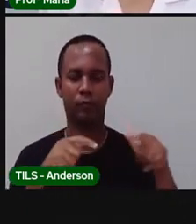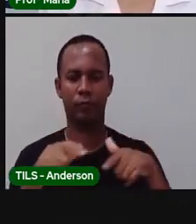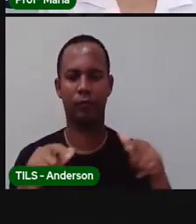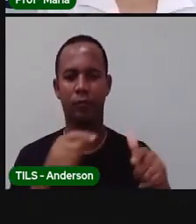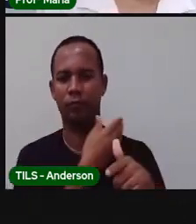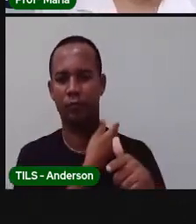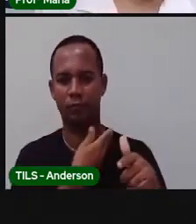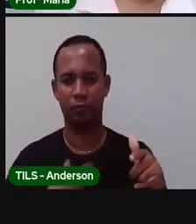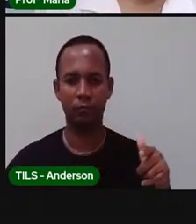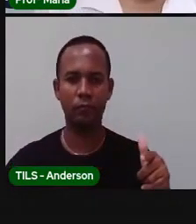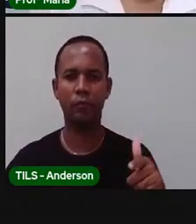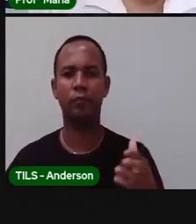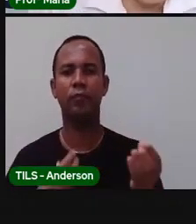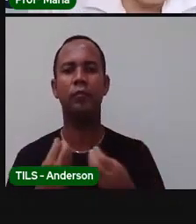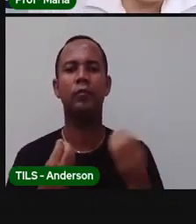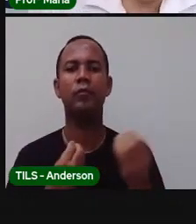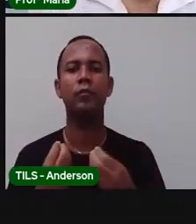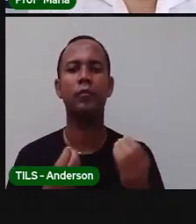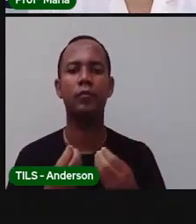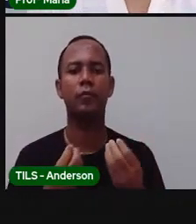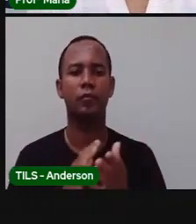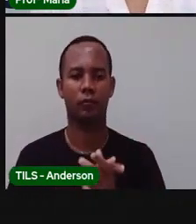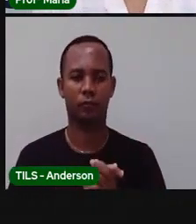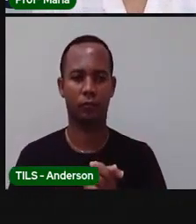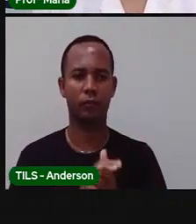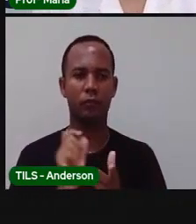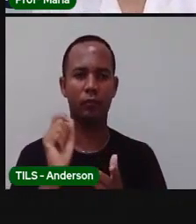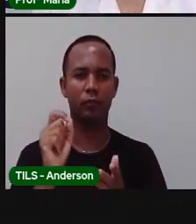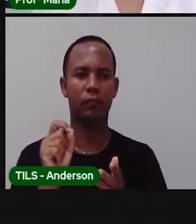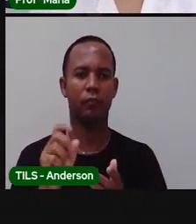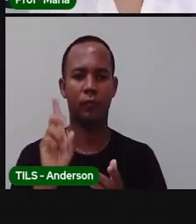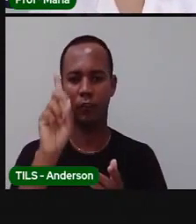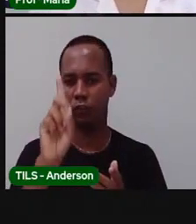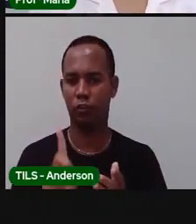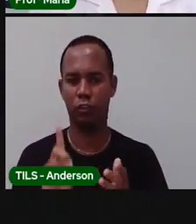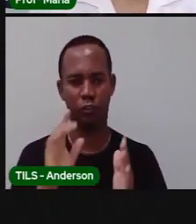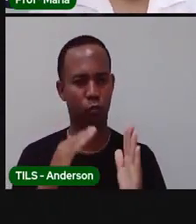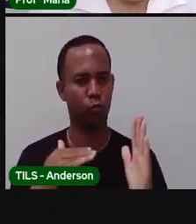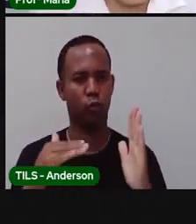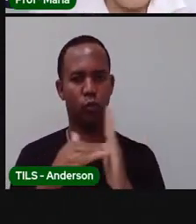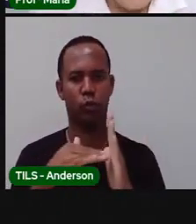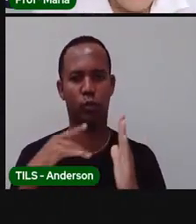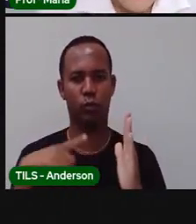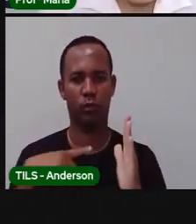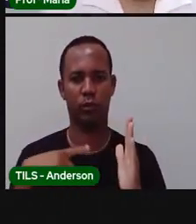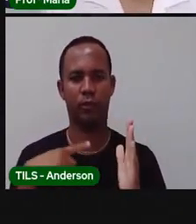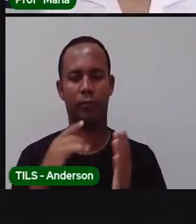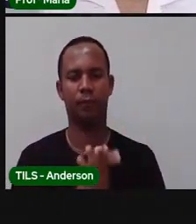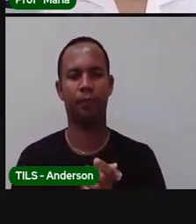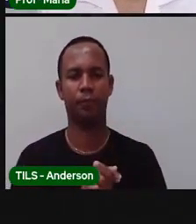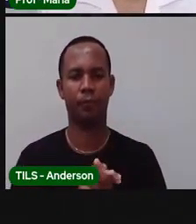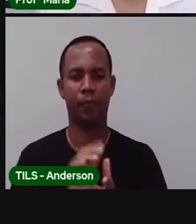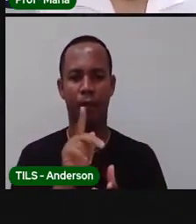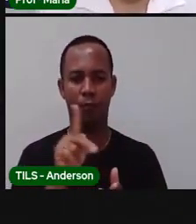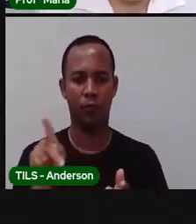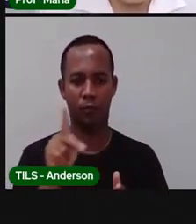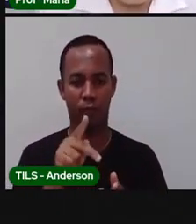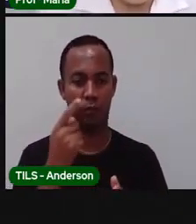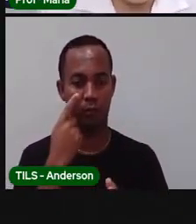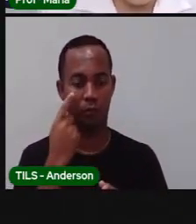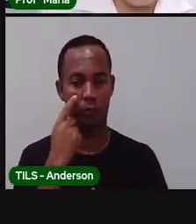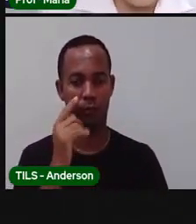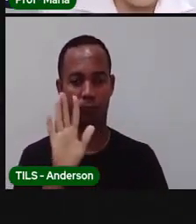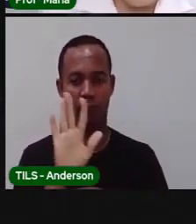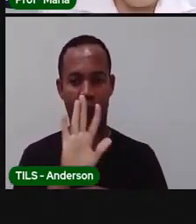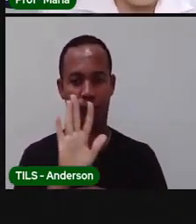sabemos que o quê? Que serviços públicos é o quê? Um direito de todos. Bom, a prova começa esse slide aí hoje